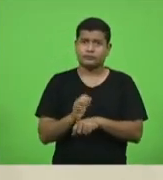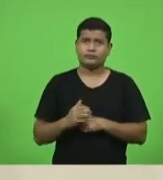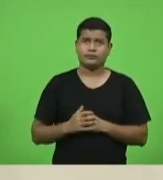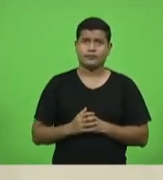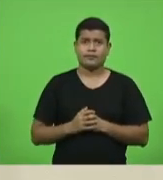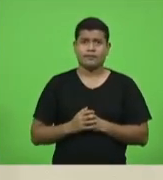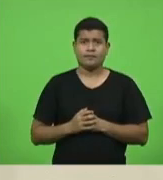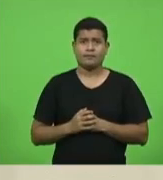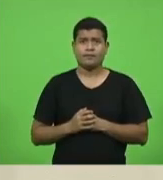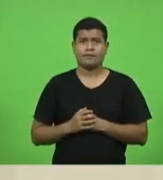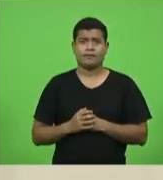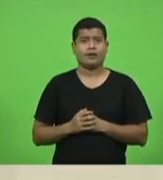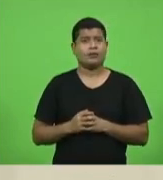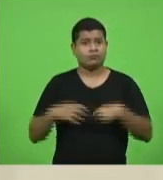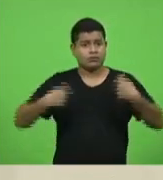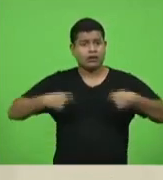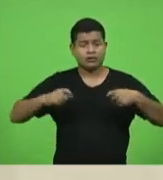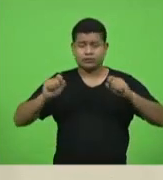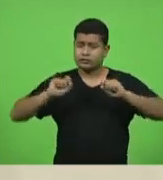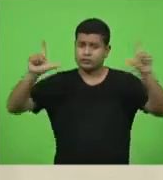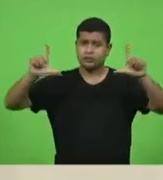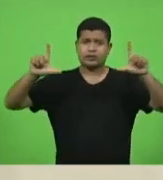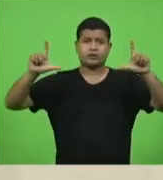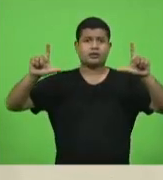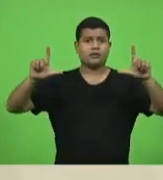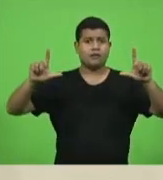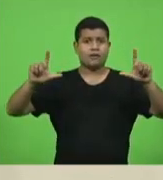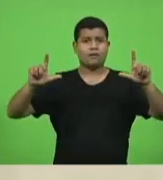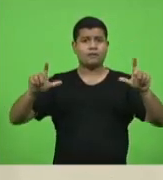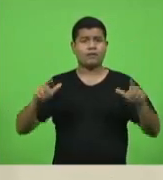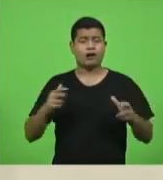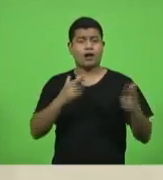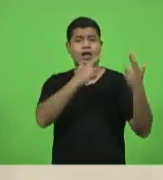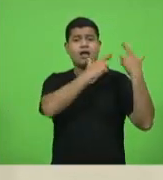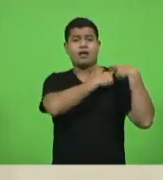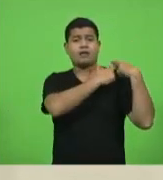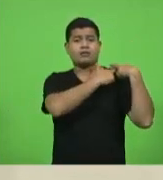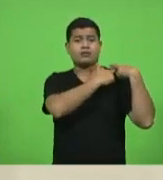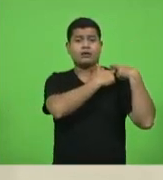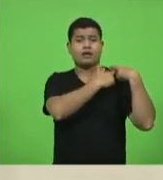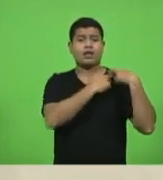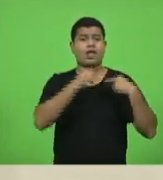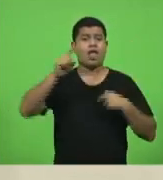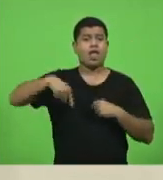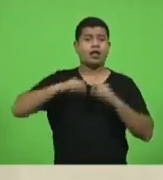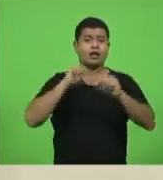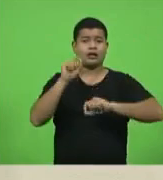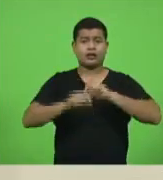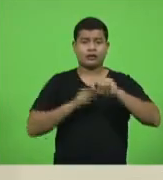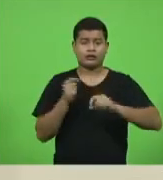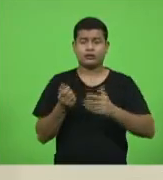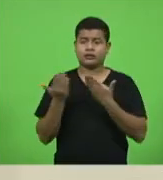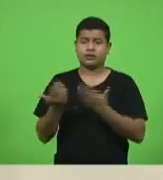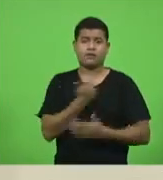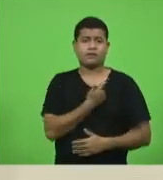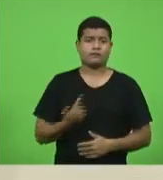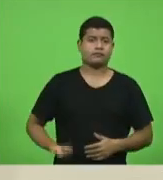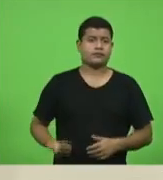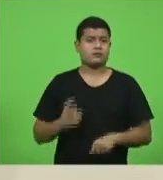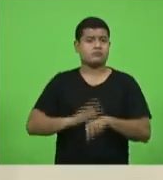está na hora de acordar. E essa responsabilidade aqui é do governo federal, sim,